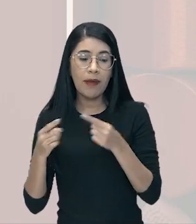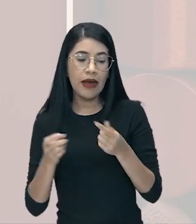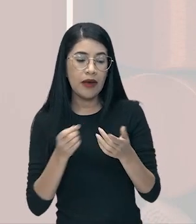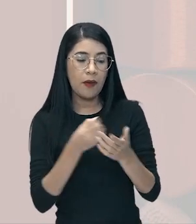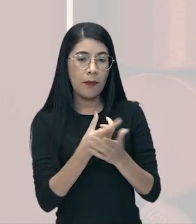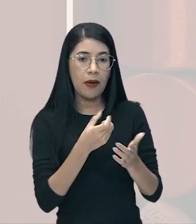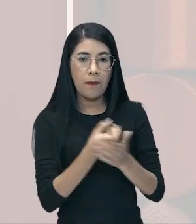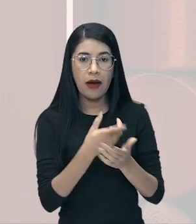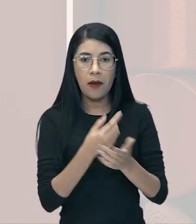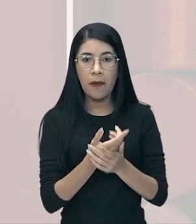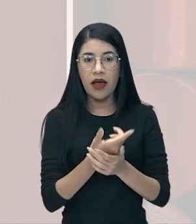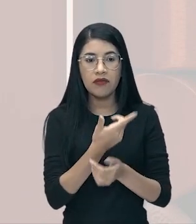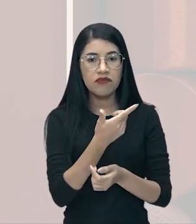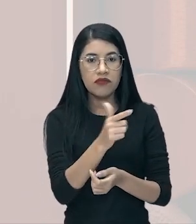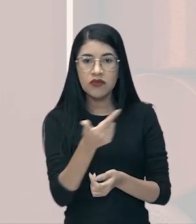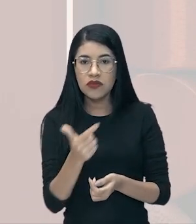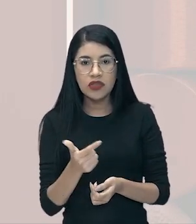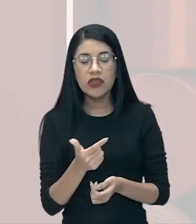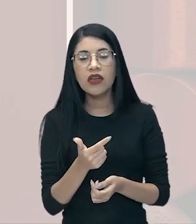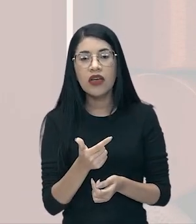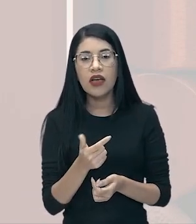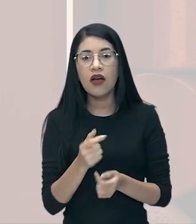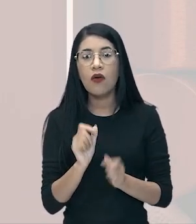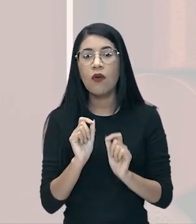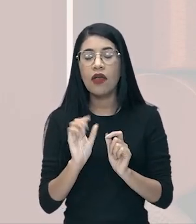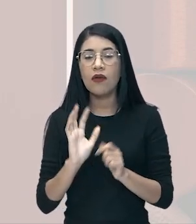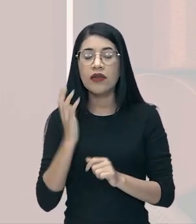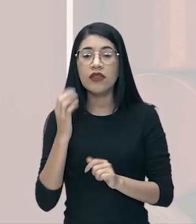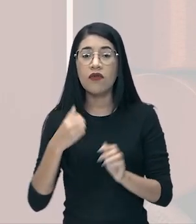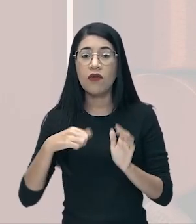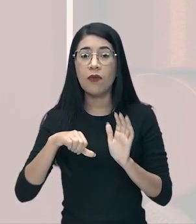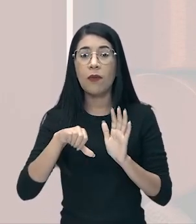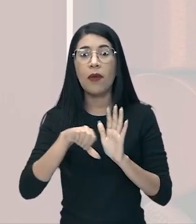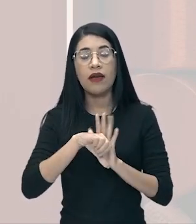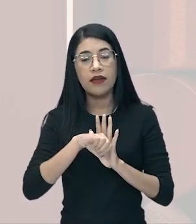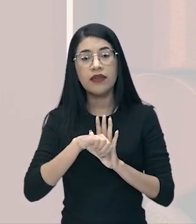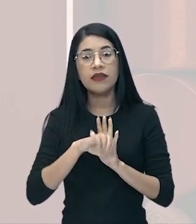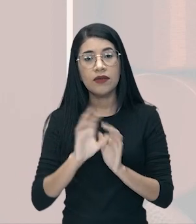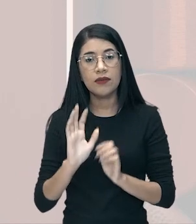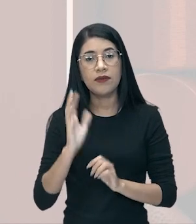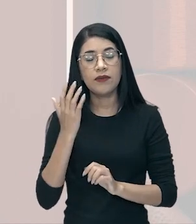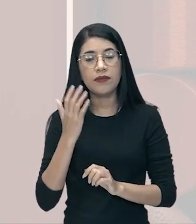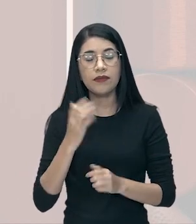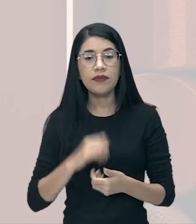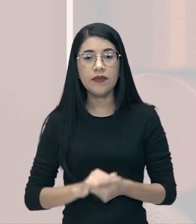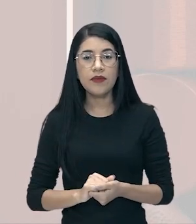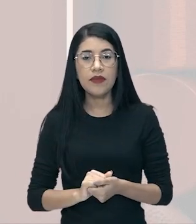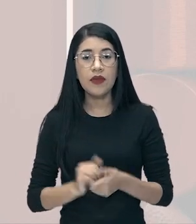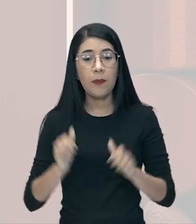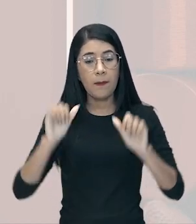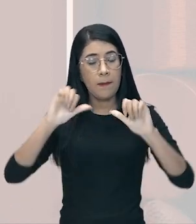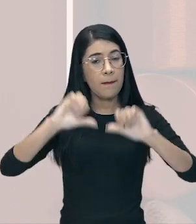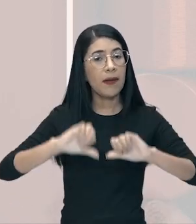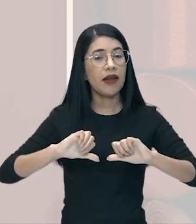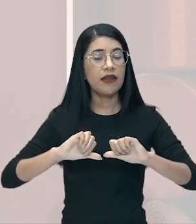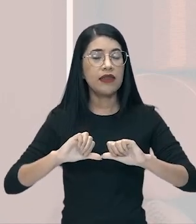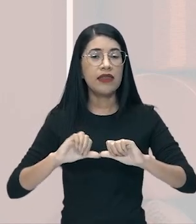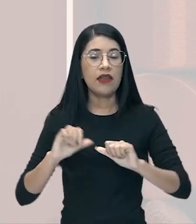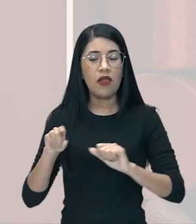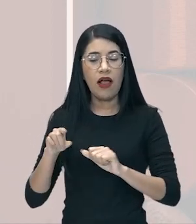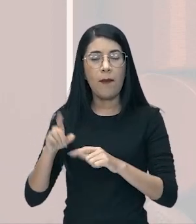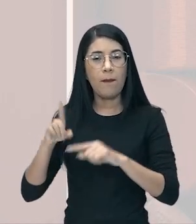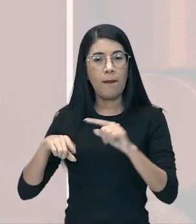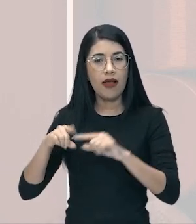produzia, estava chegando ali uma crise de superprodução onde os estoques de mercadorias estavam ficando nas fábricas